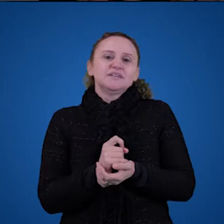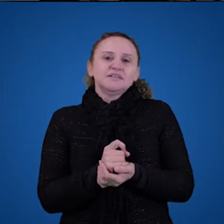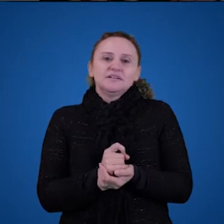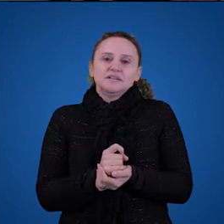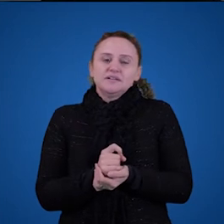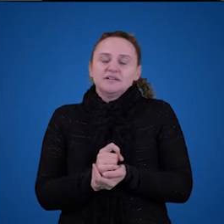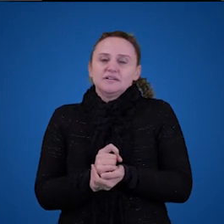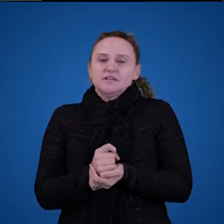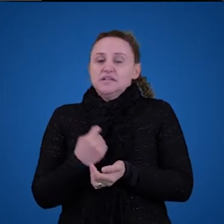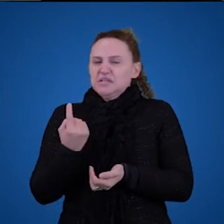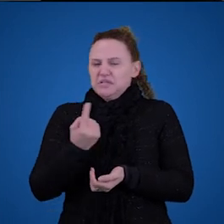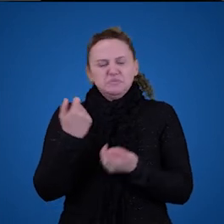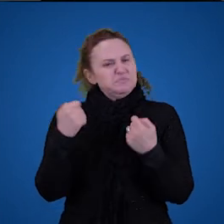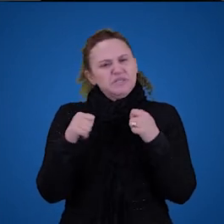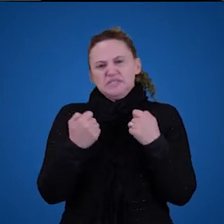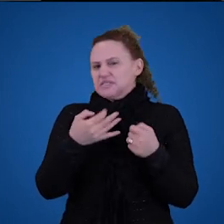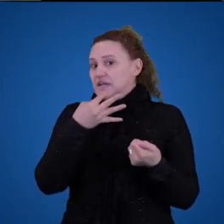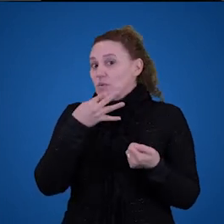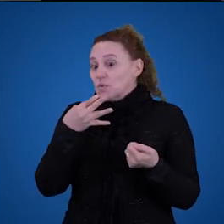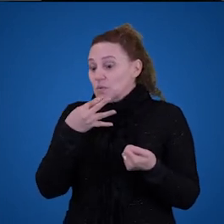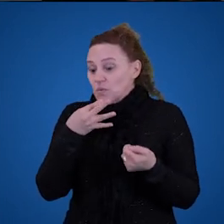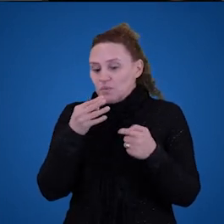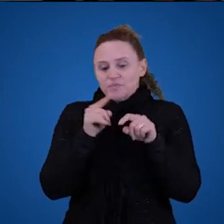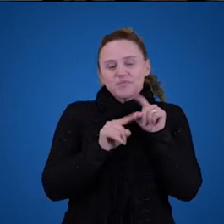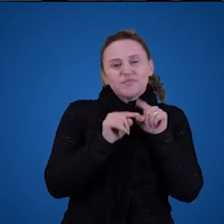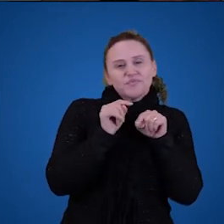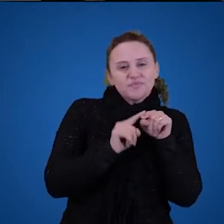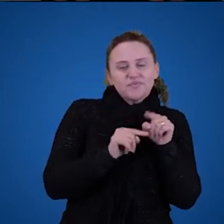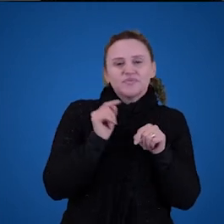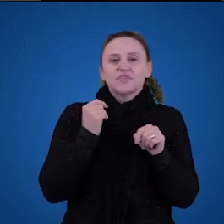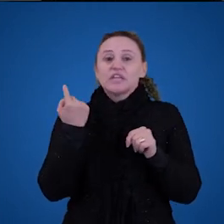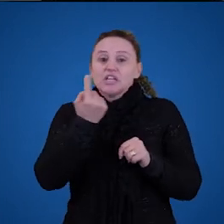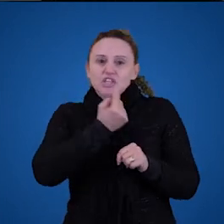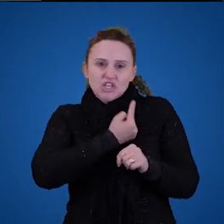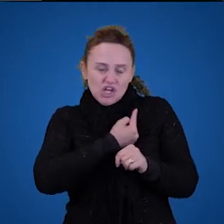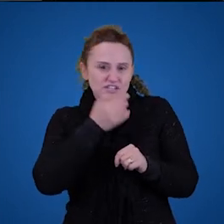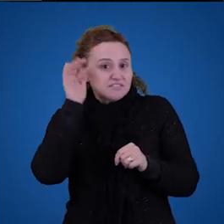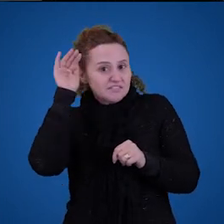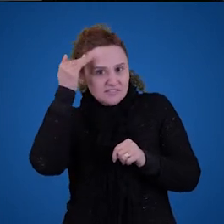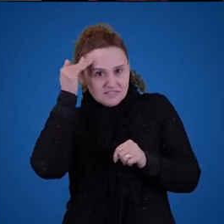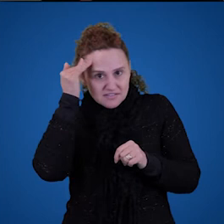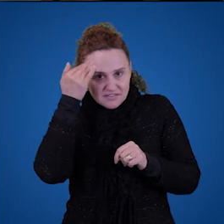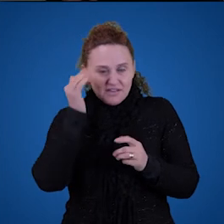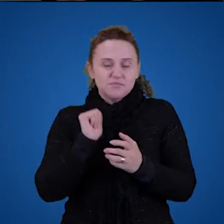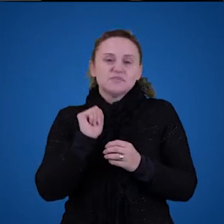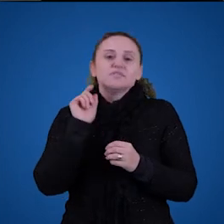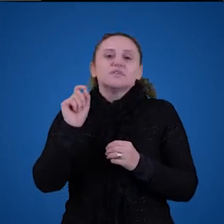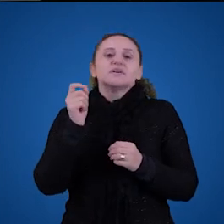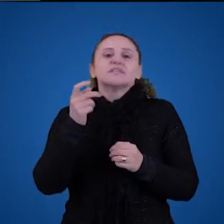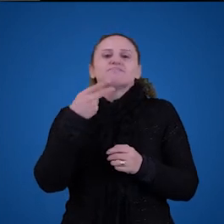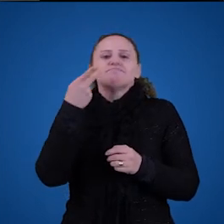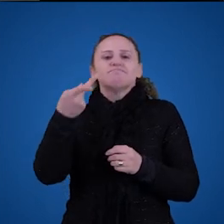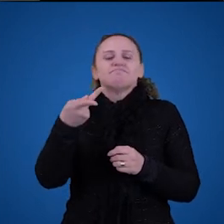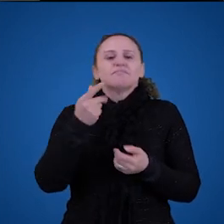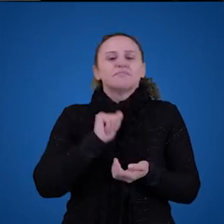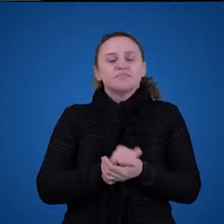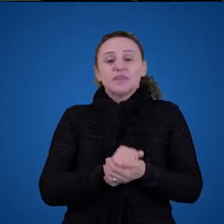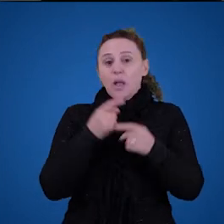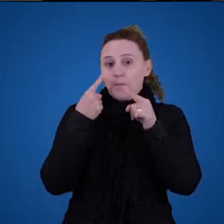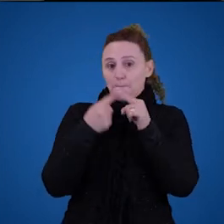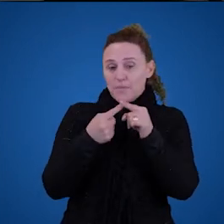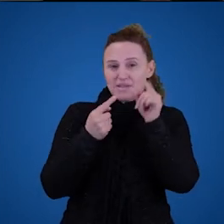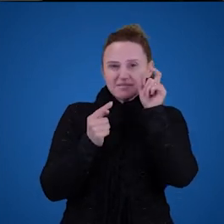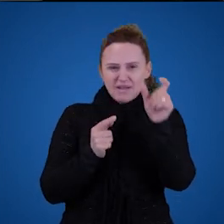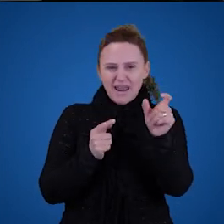Então, se a gente não precisa conhecer os objetos, né? Como que a gente entende o que está sendo dito? A gente entende o que está sendo dito porque as